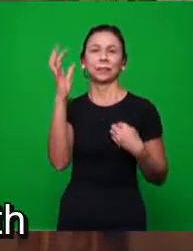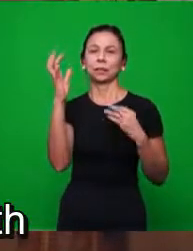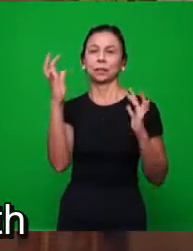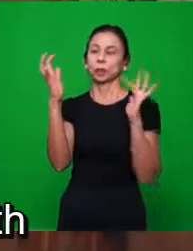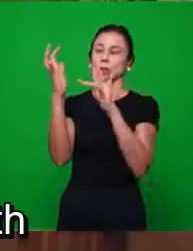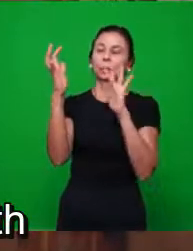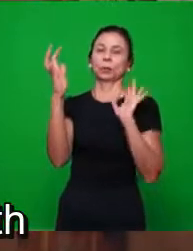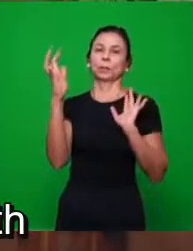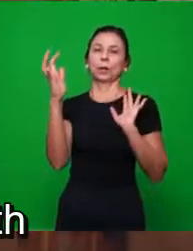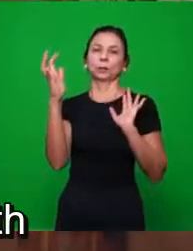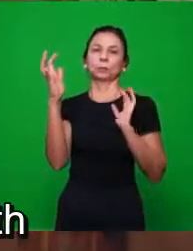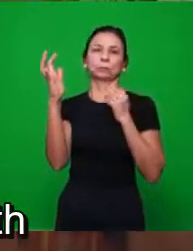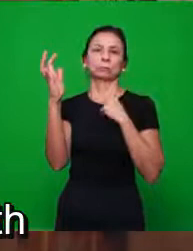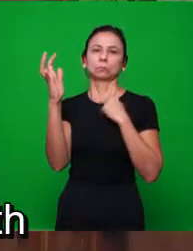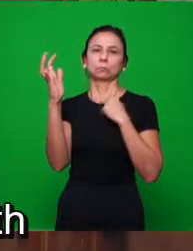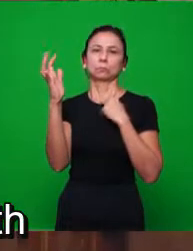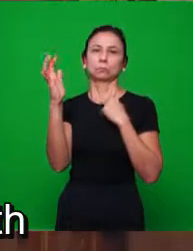nela.